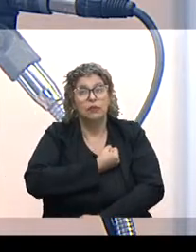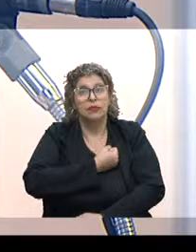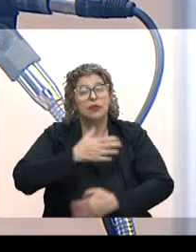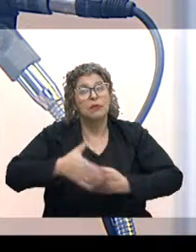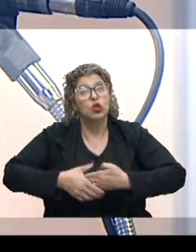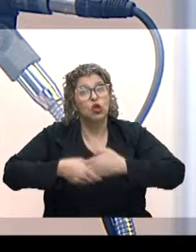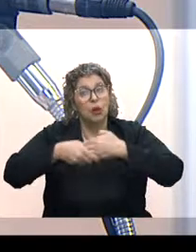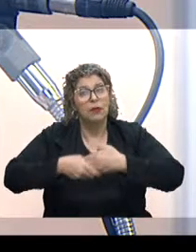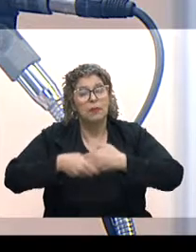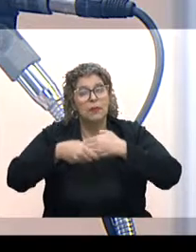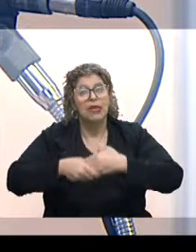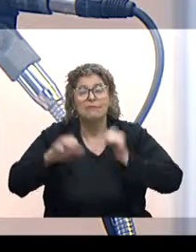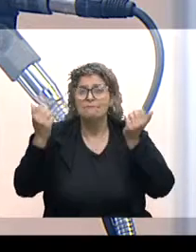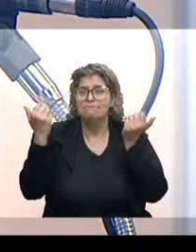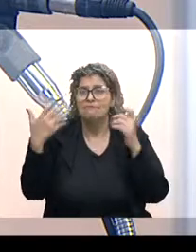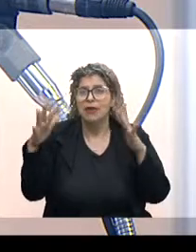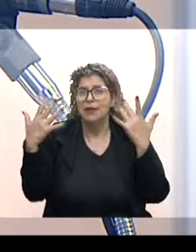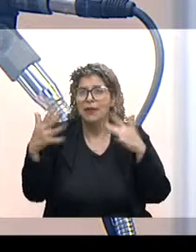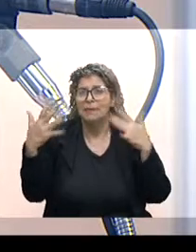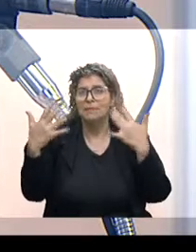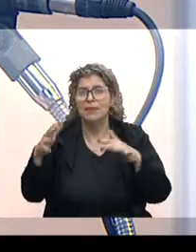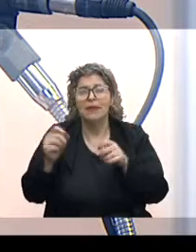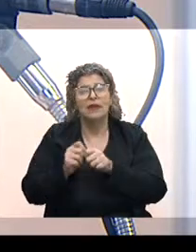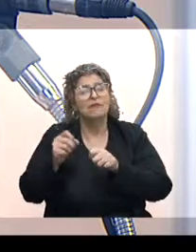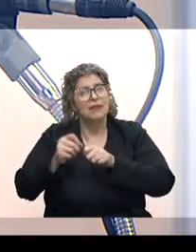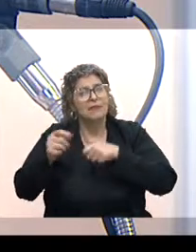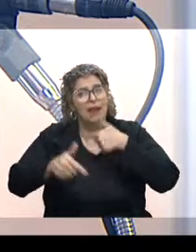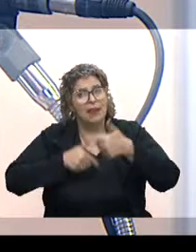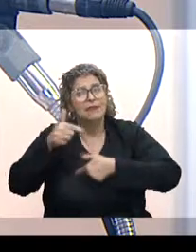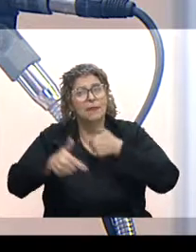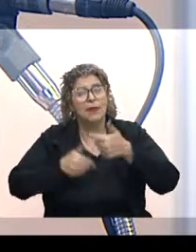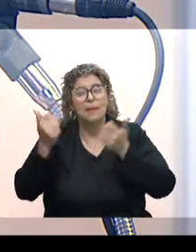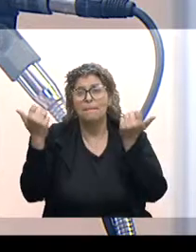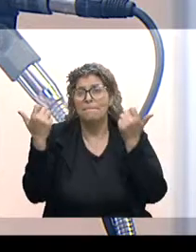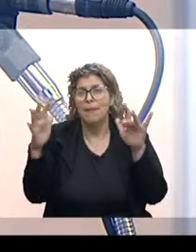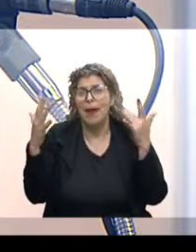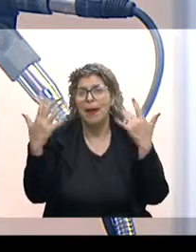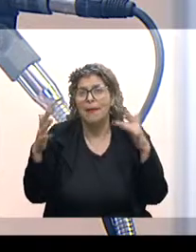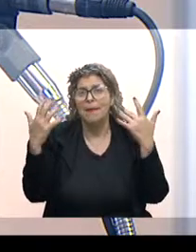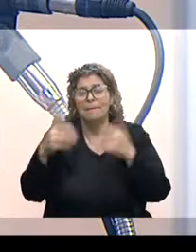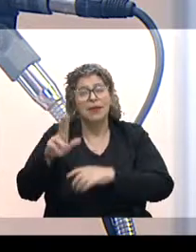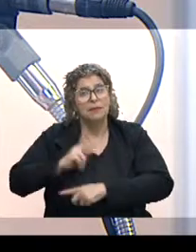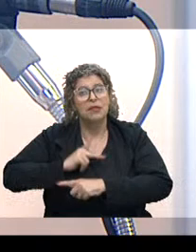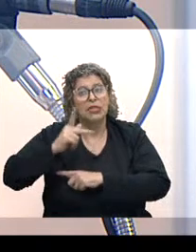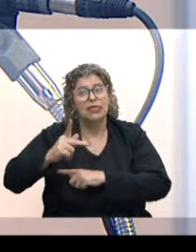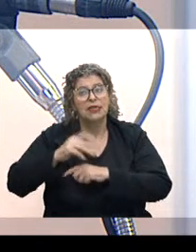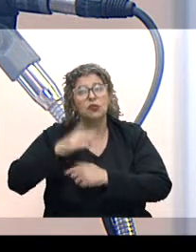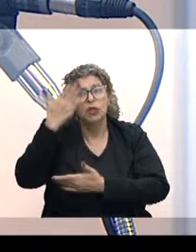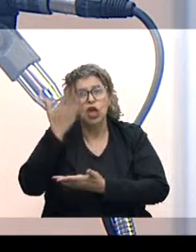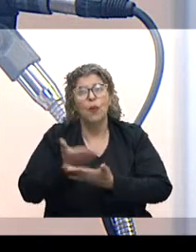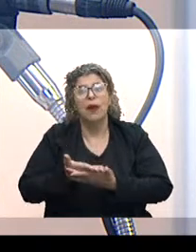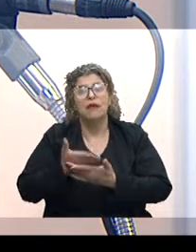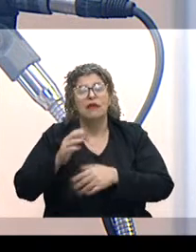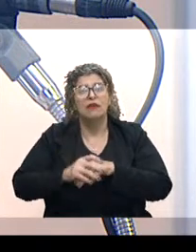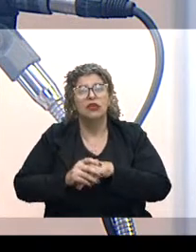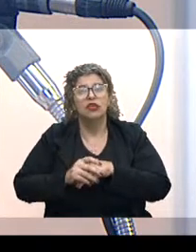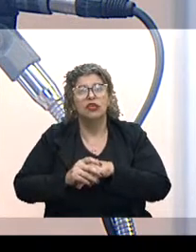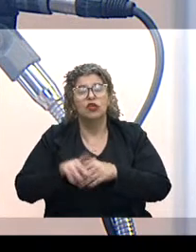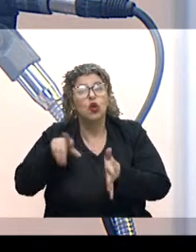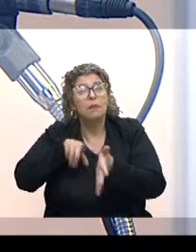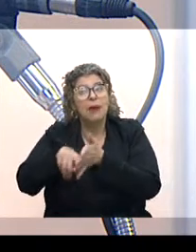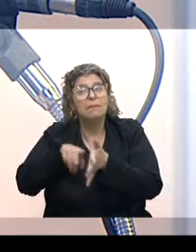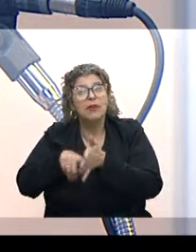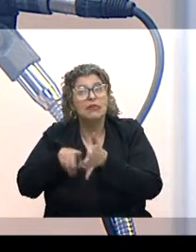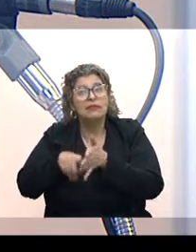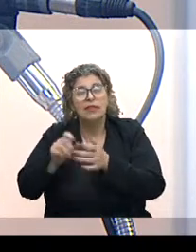cumprimentos, meus sinceros parabéns a todos que realizaram este trabalho e parabéns, presidente, porque eu acredito que uma pesquisa